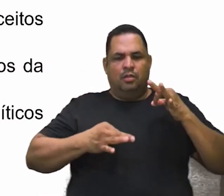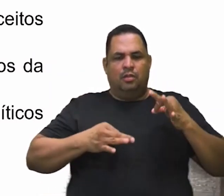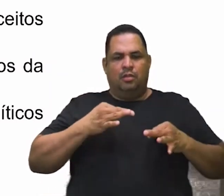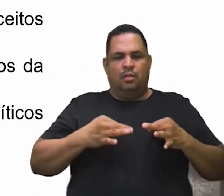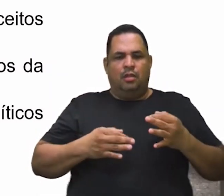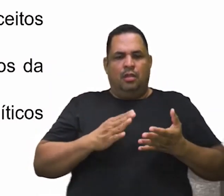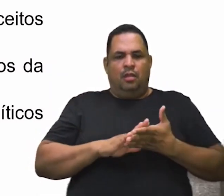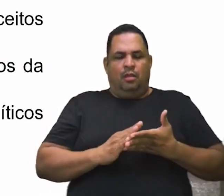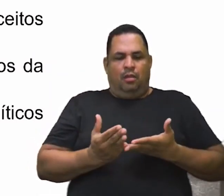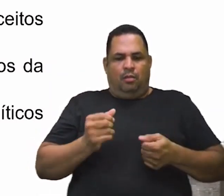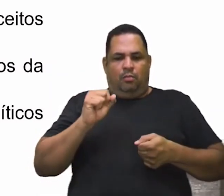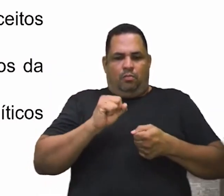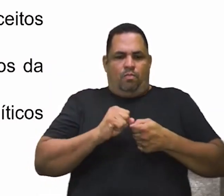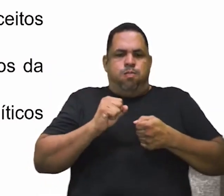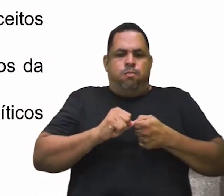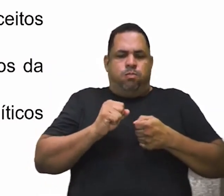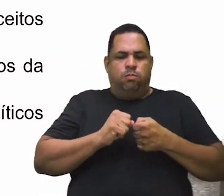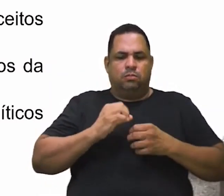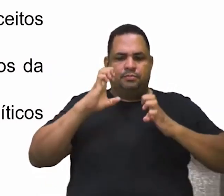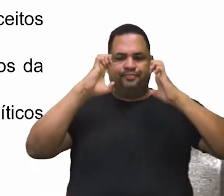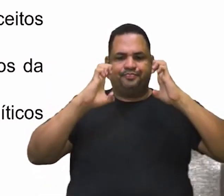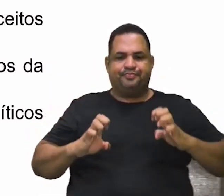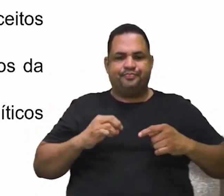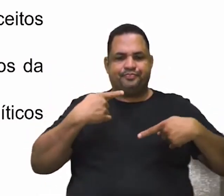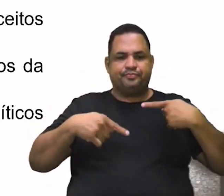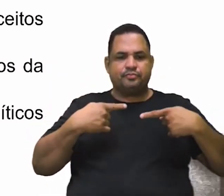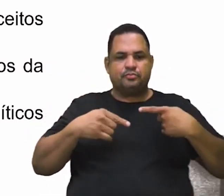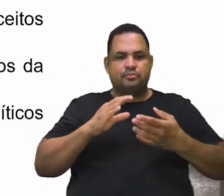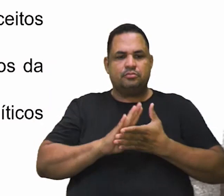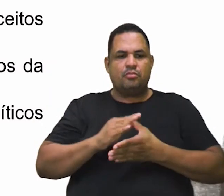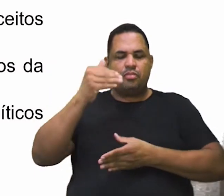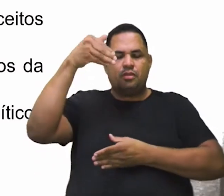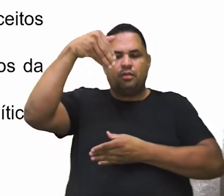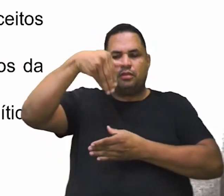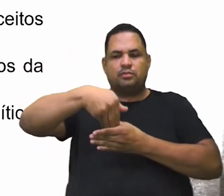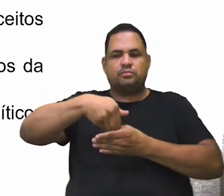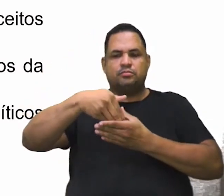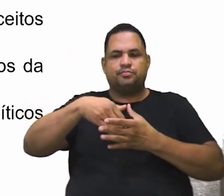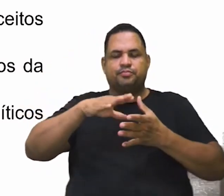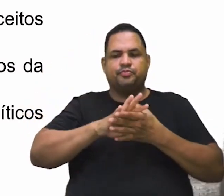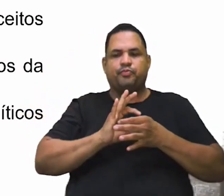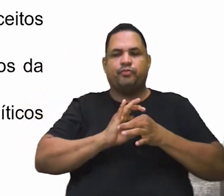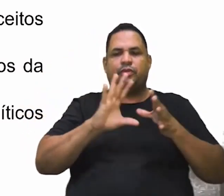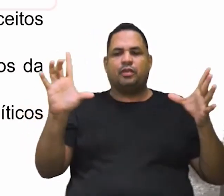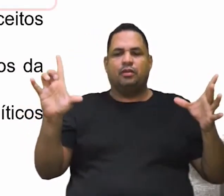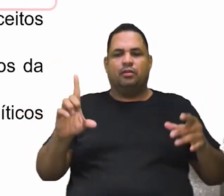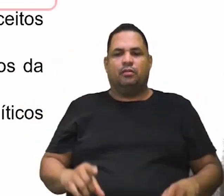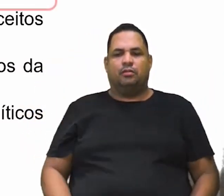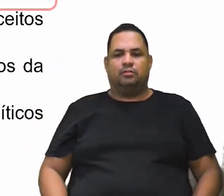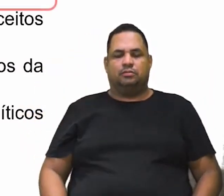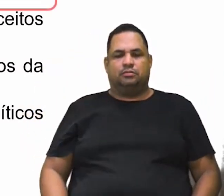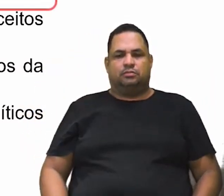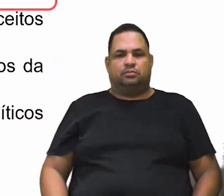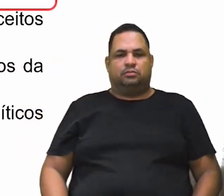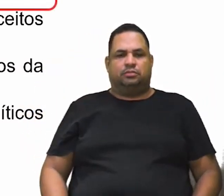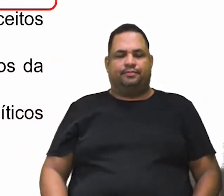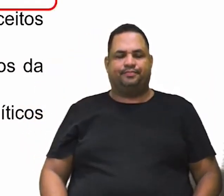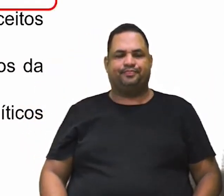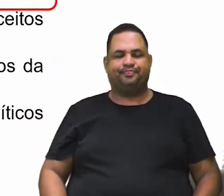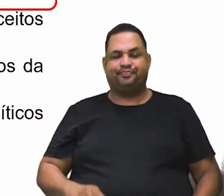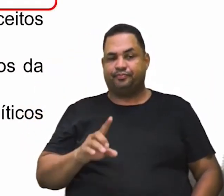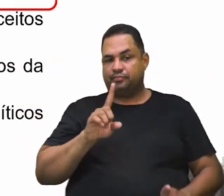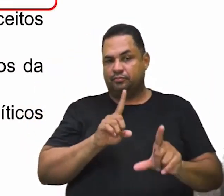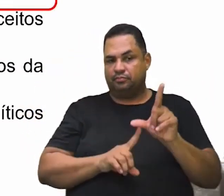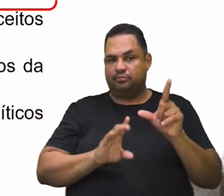O julgamento da ação ética pelos políticos eleitos democraticamente. Então, a alternativa é B.